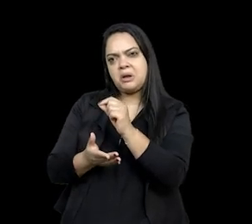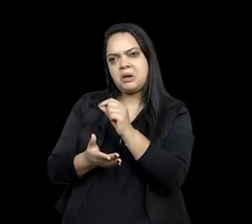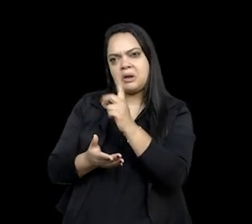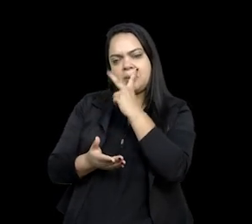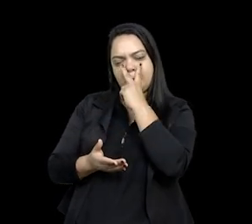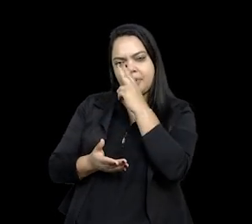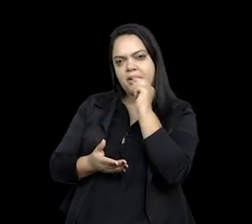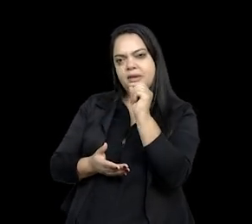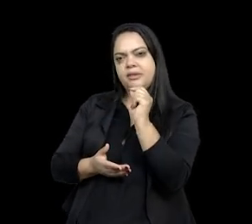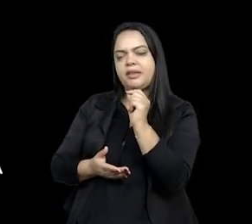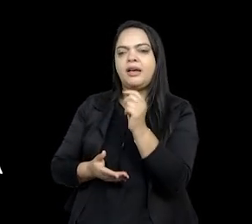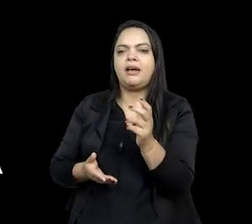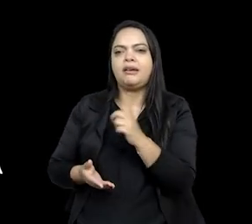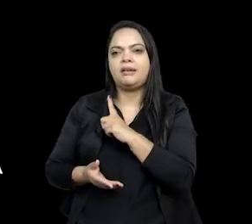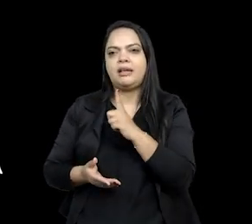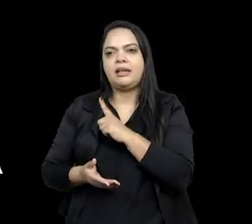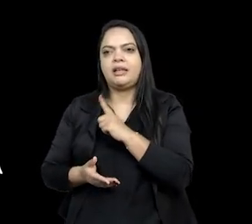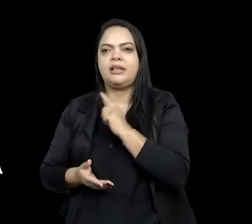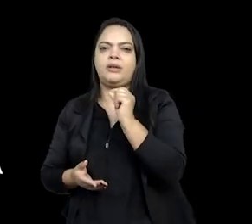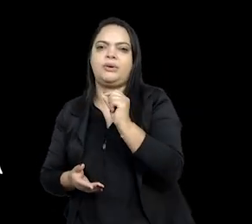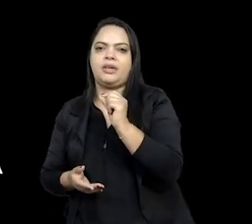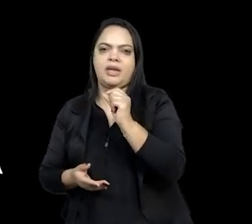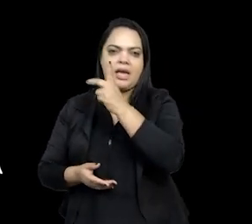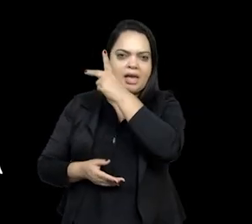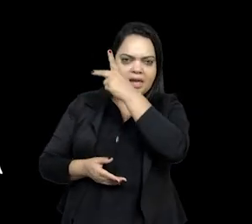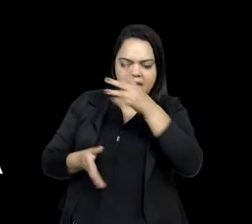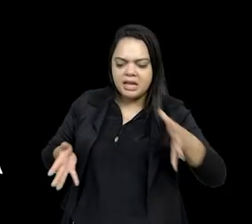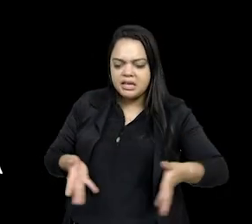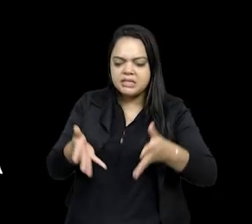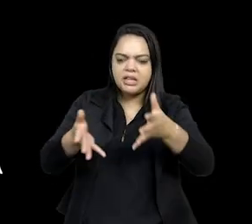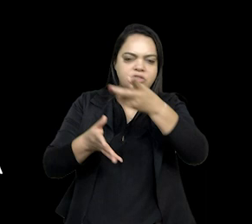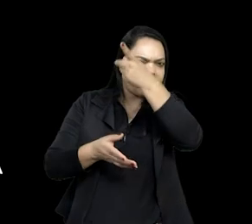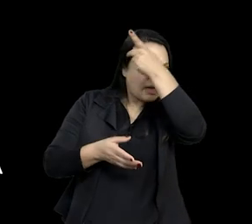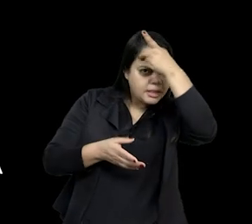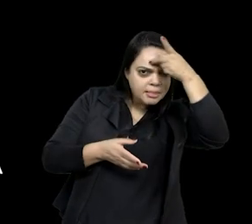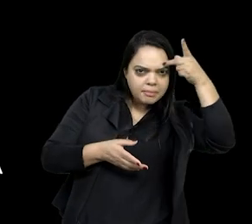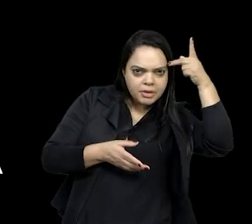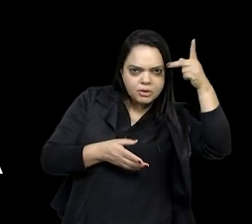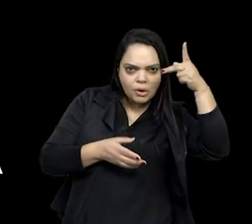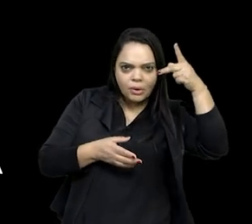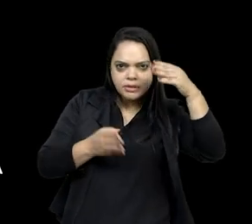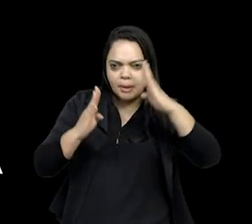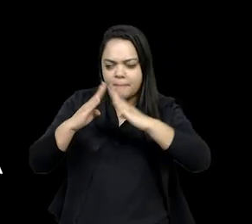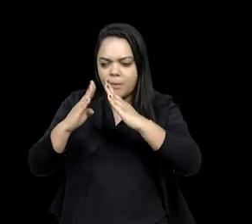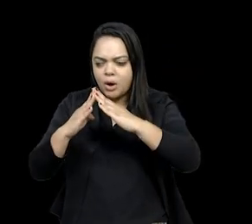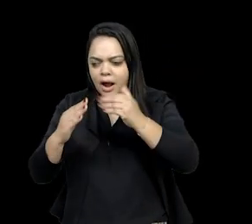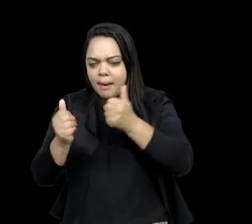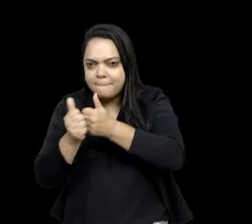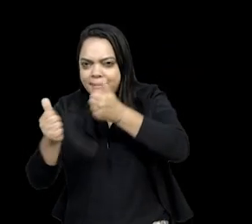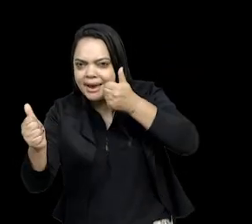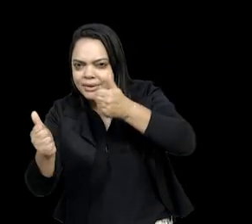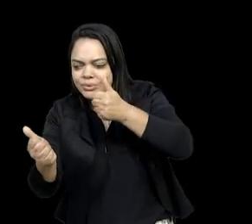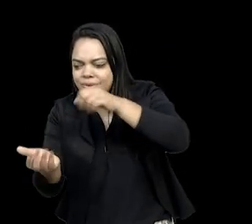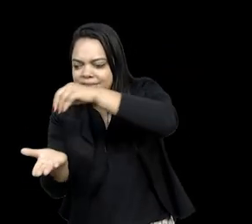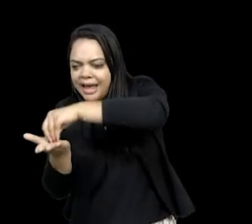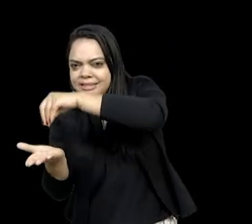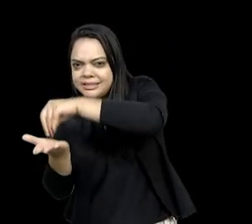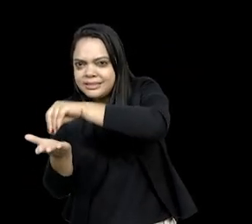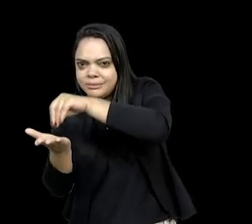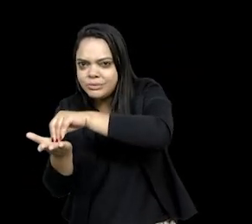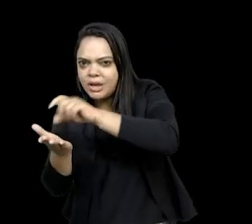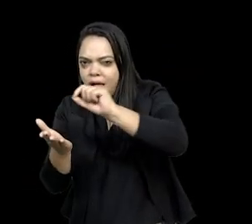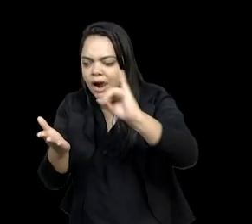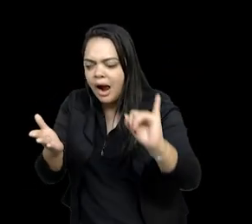colônia, não mais colônia, mas a cidadãos brasileiros a virem morar nas proximidades dos aldeamentos para se valer da mão de obra indígena, e com